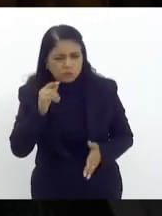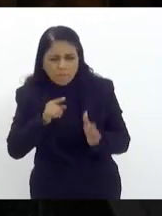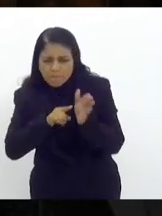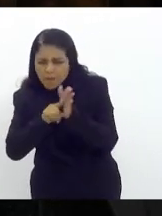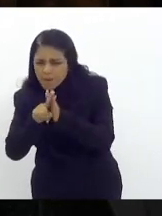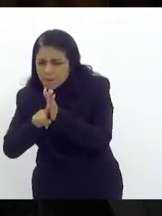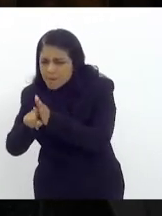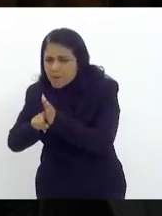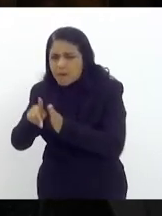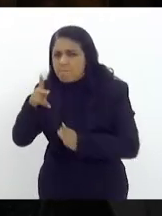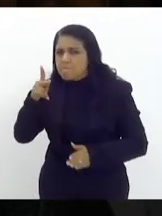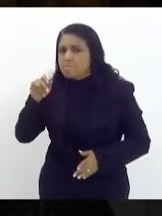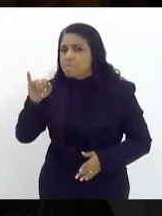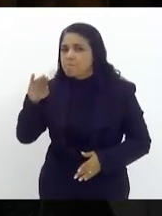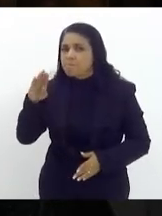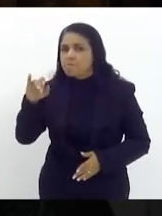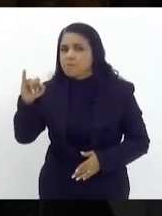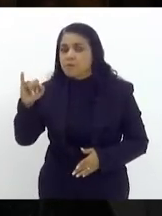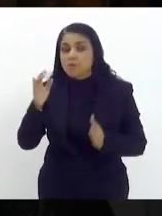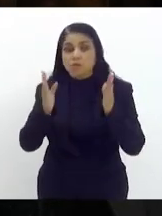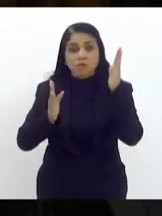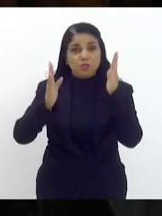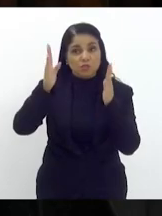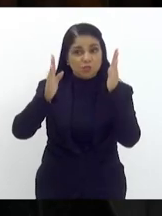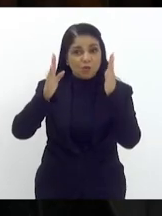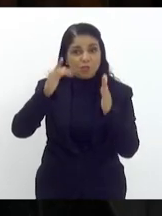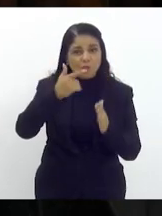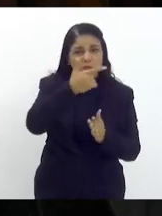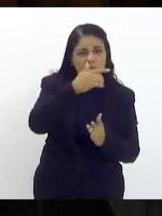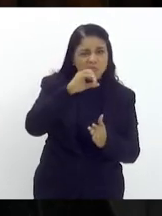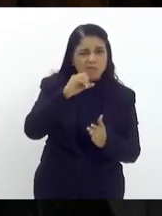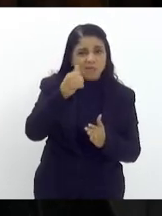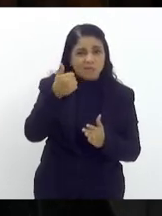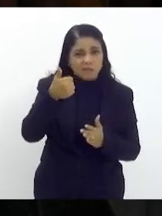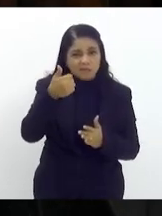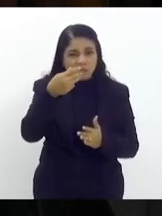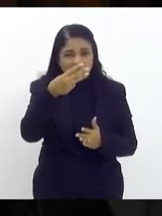brasileiro no período 2013 2022